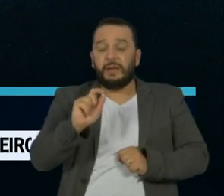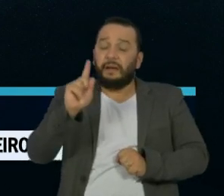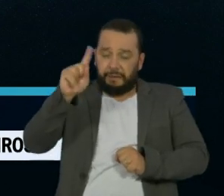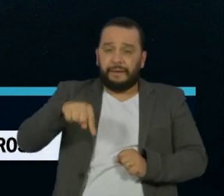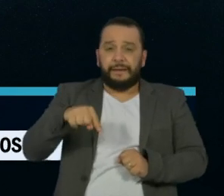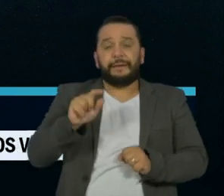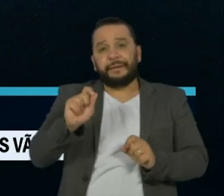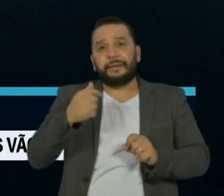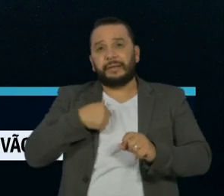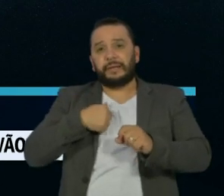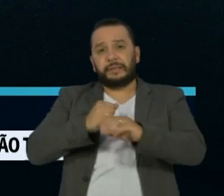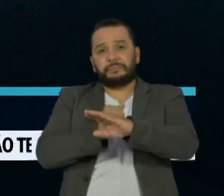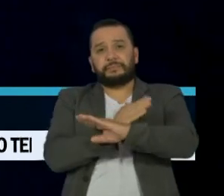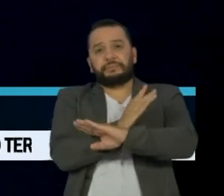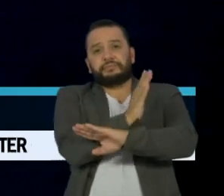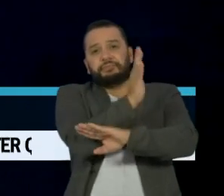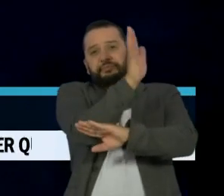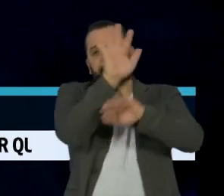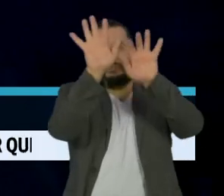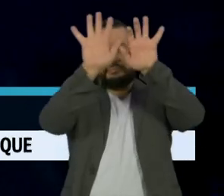de gases de efeito estufa.